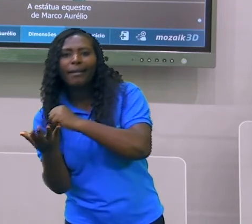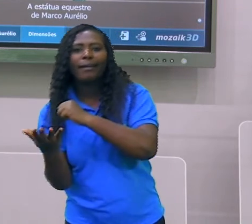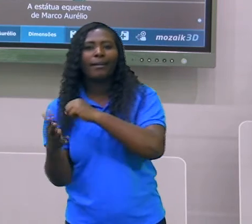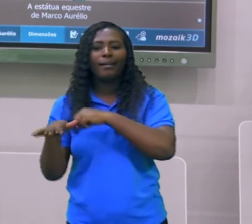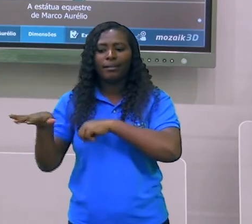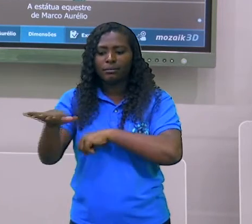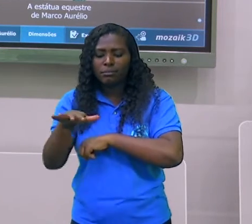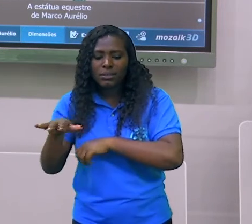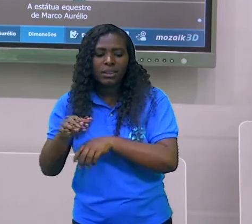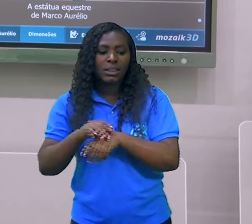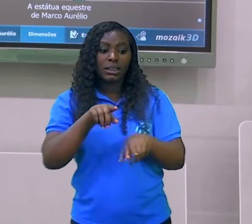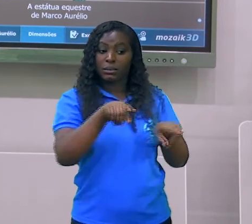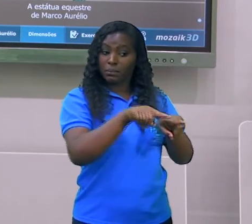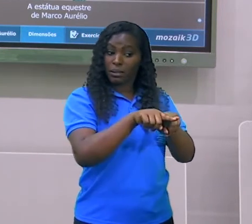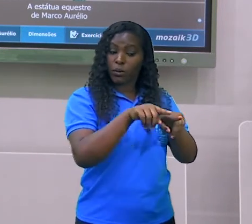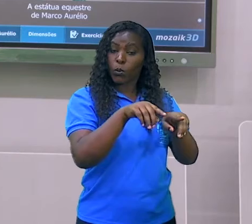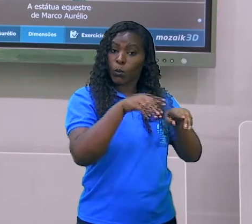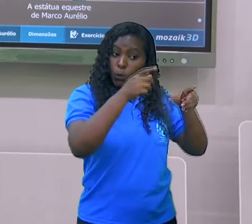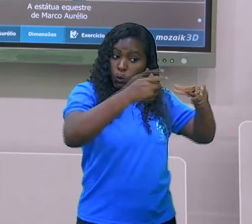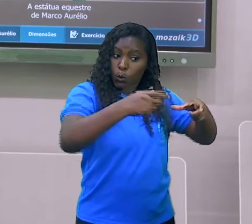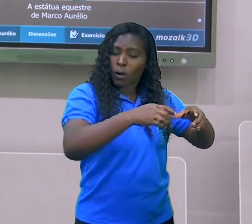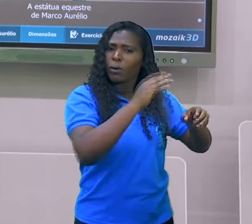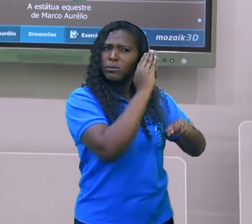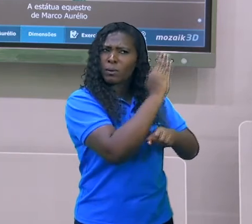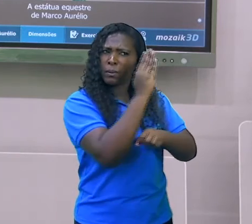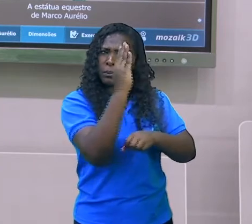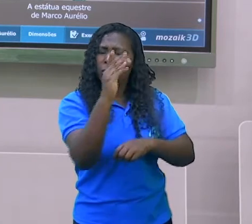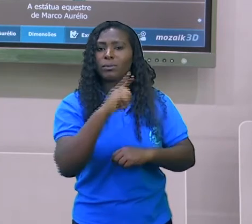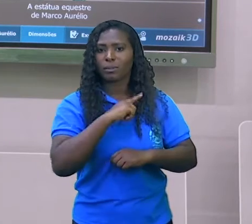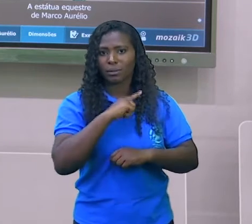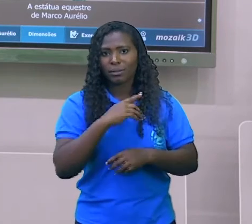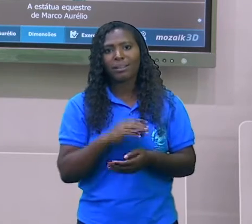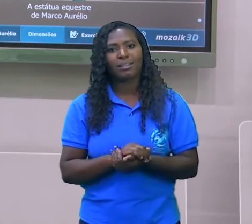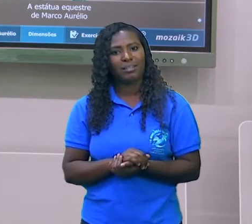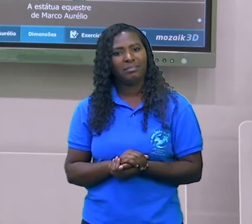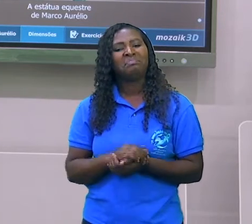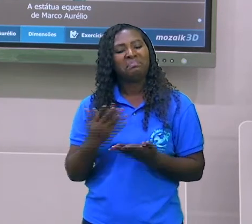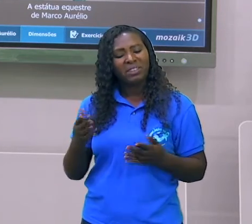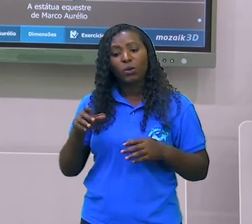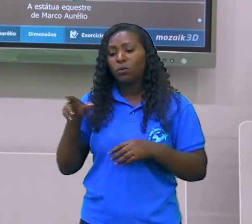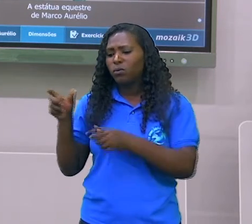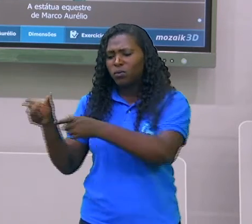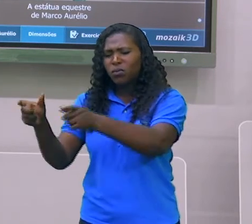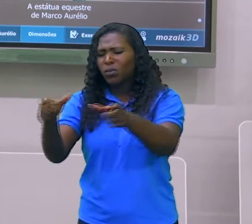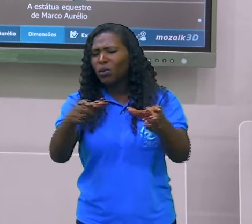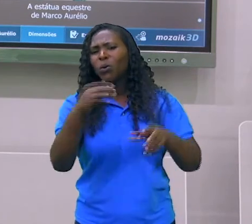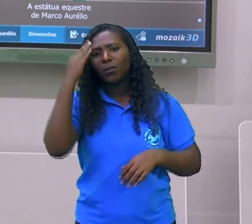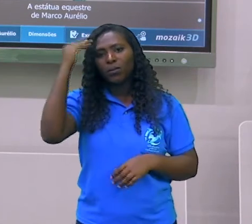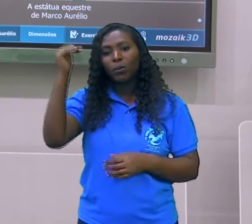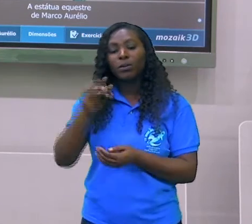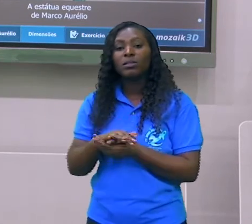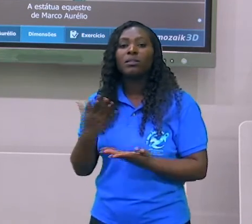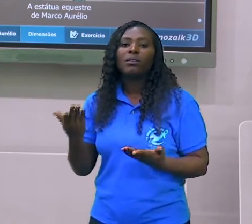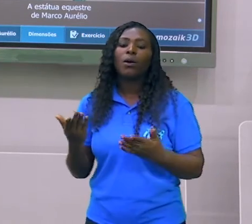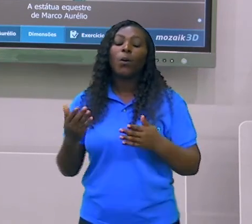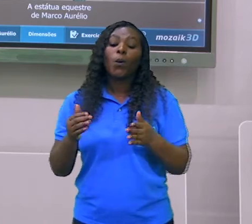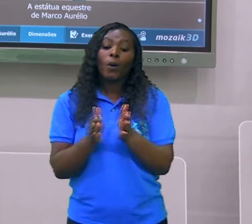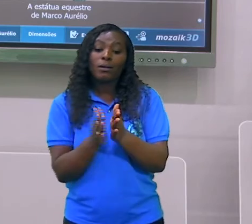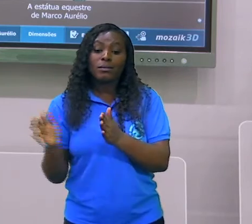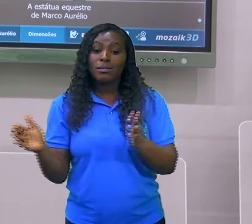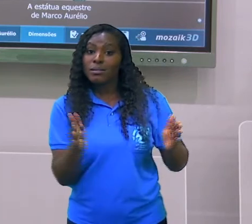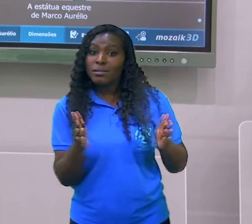Egeu. O helenismo desenvolveu uma arquitetura onde predominava o luxo e a grandiosidade pela